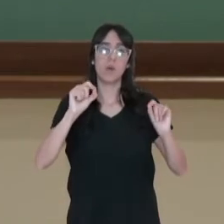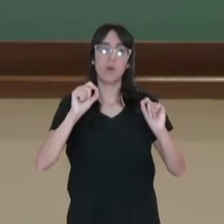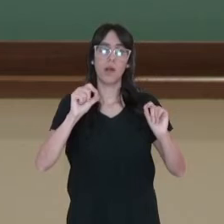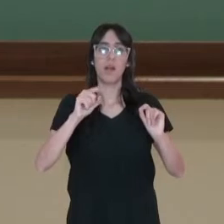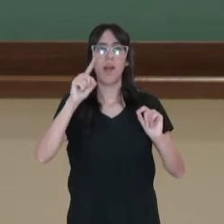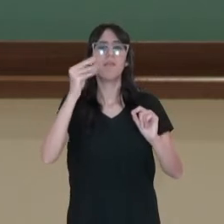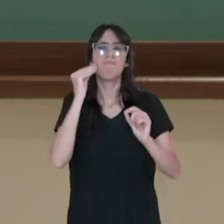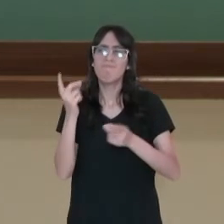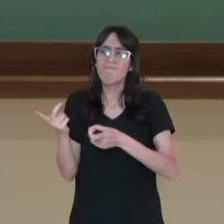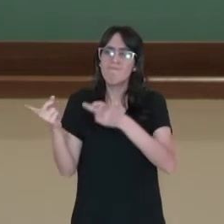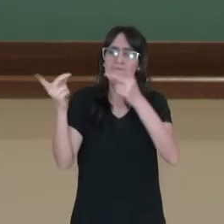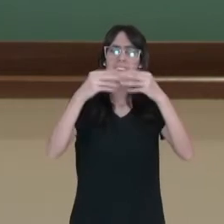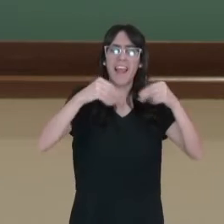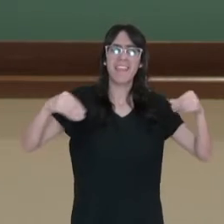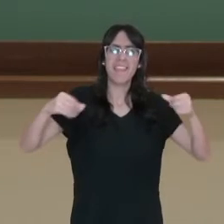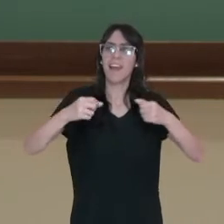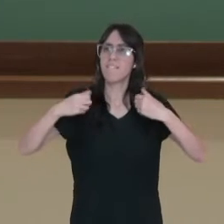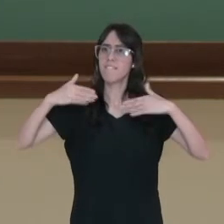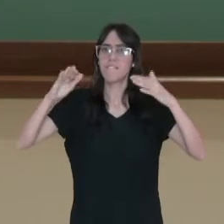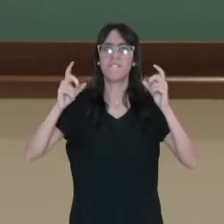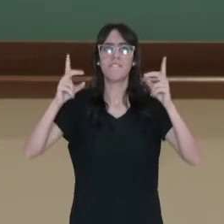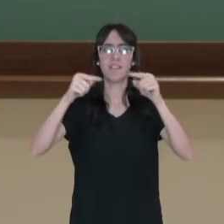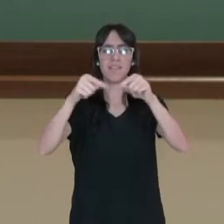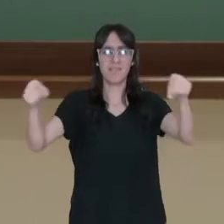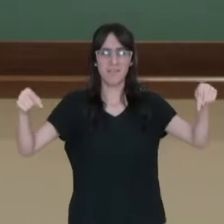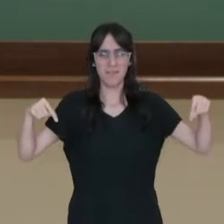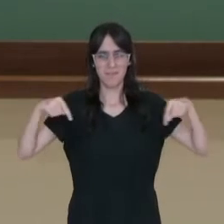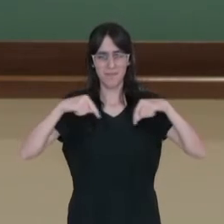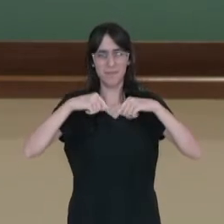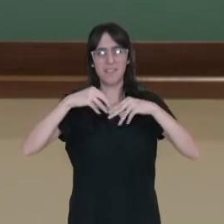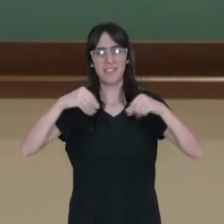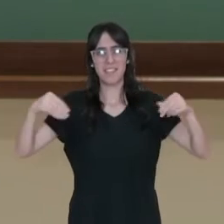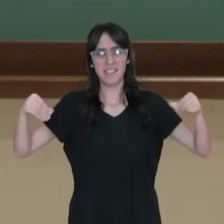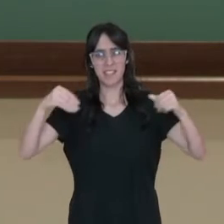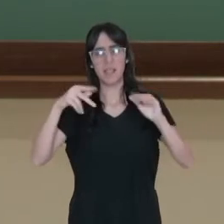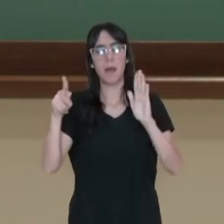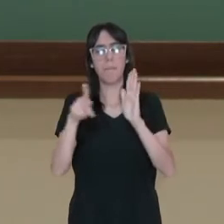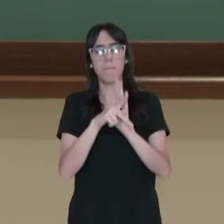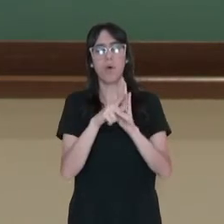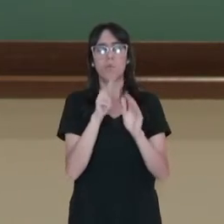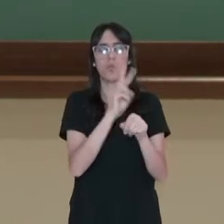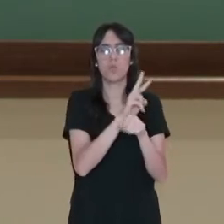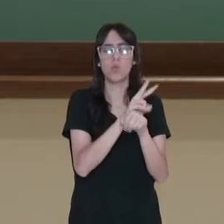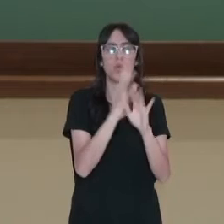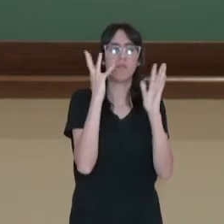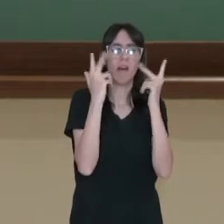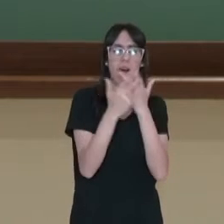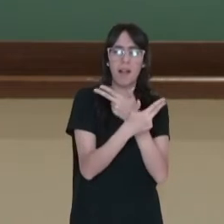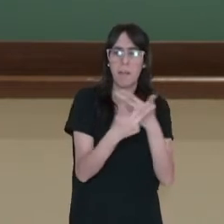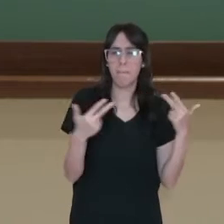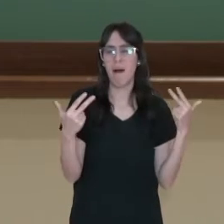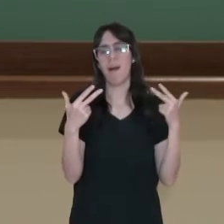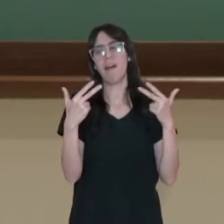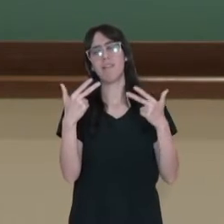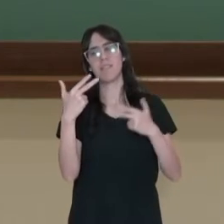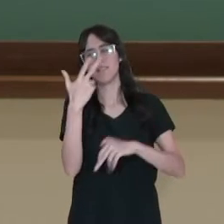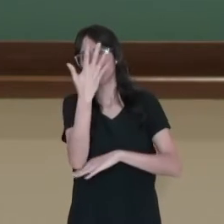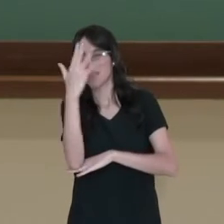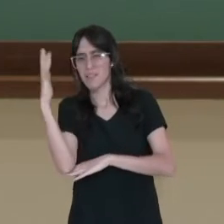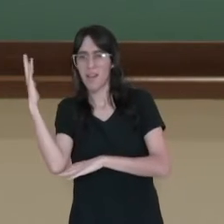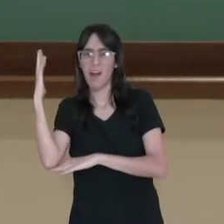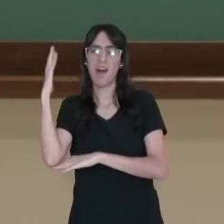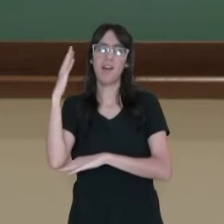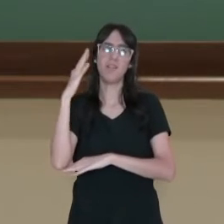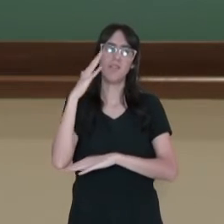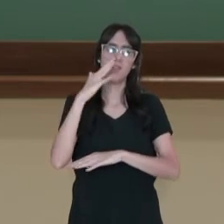lotear esses terrenos, essas áreas de criação de animais, dessas áreas de madeireiras,